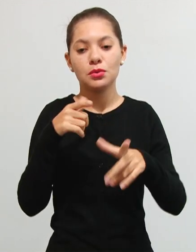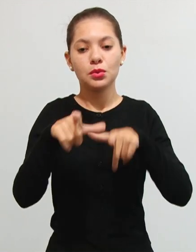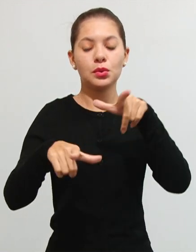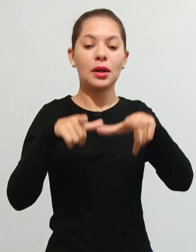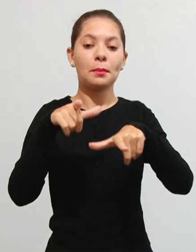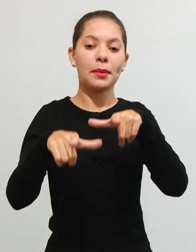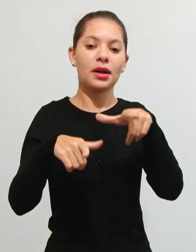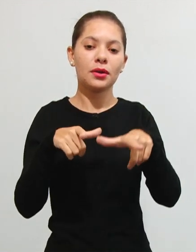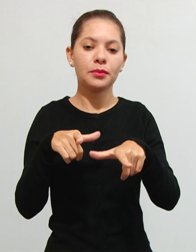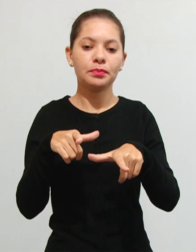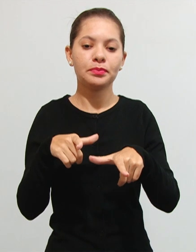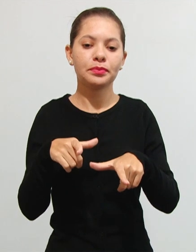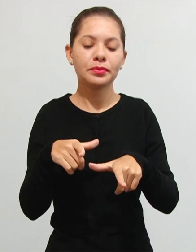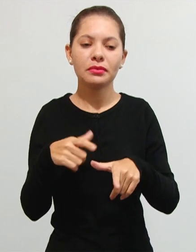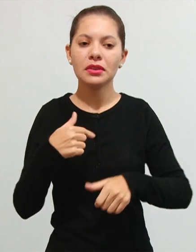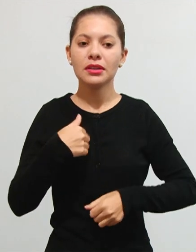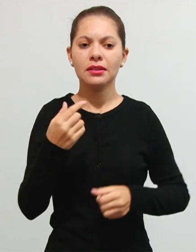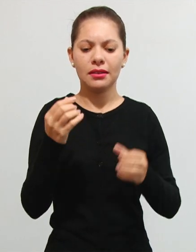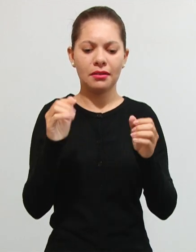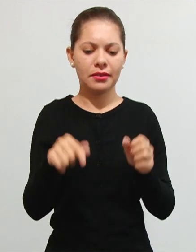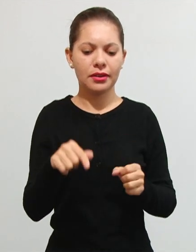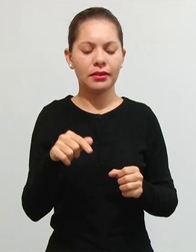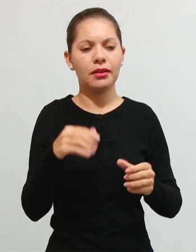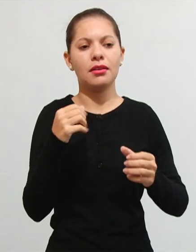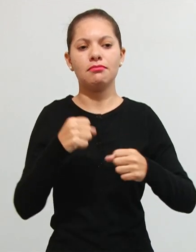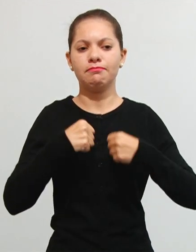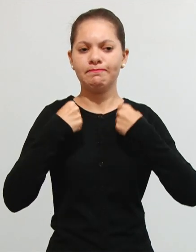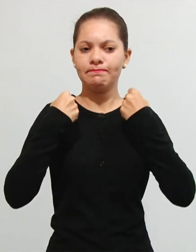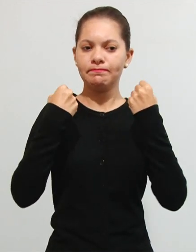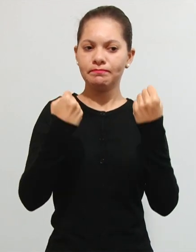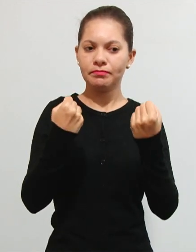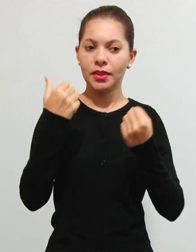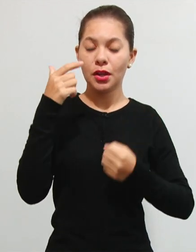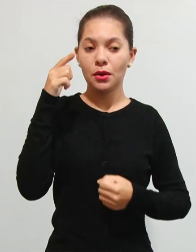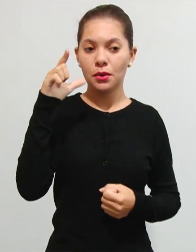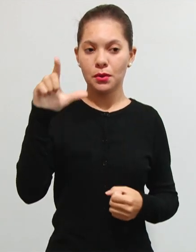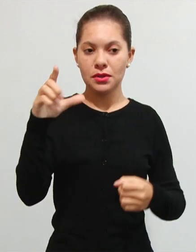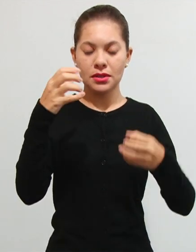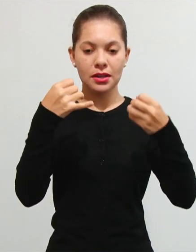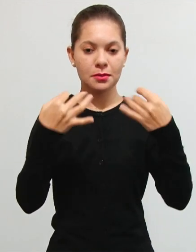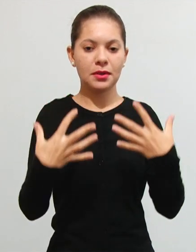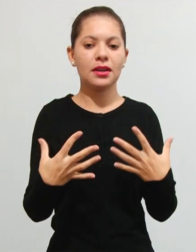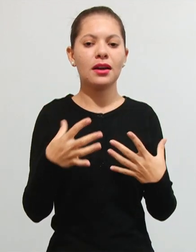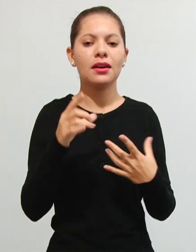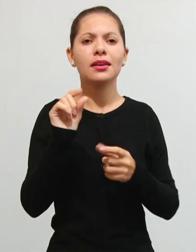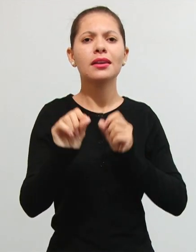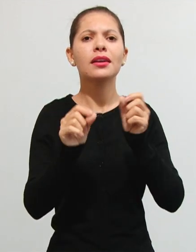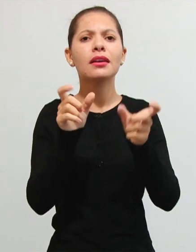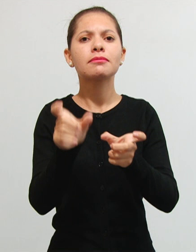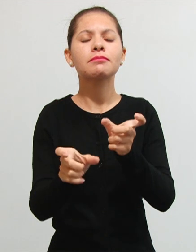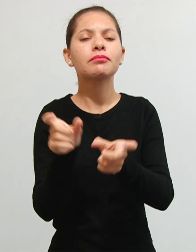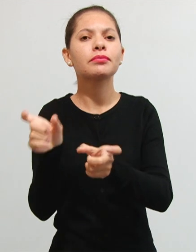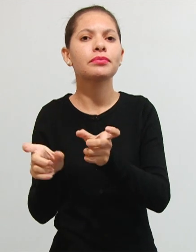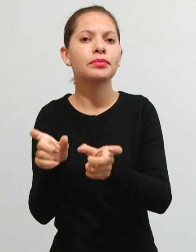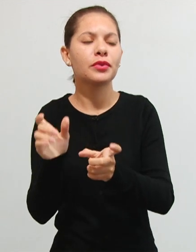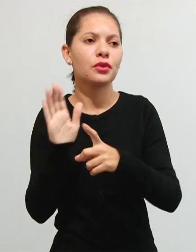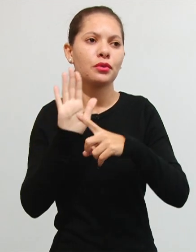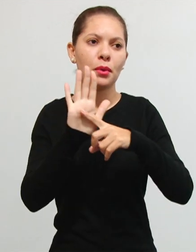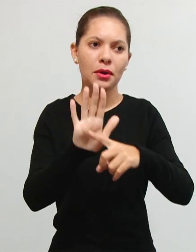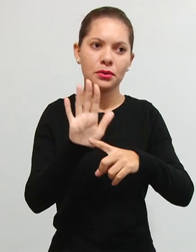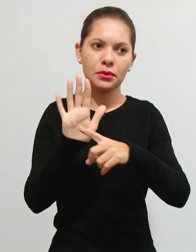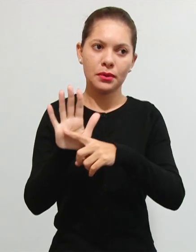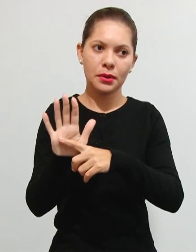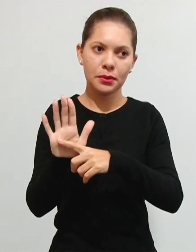ele foi posto à disposição ele consegue definir quem foi o contribuinte ali que foi beneficiado